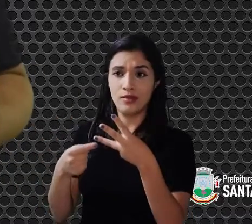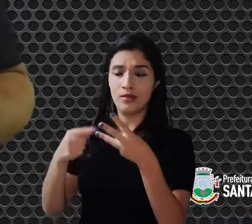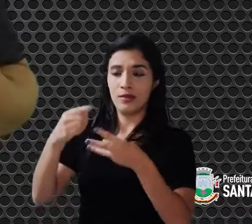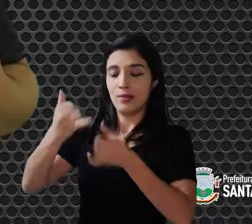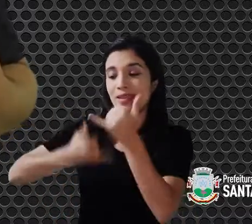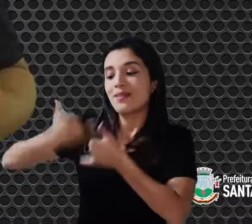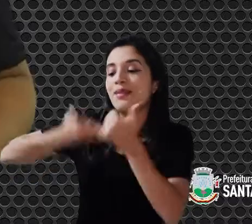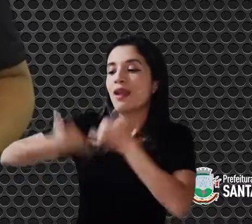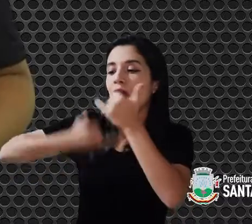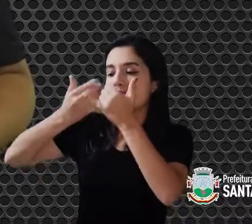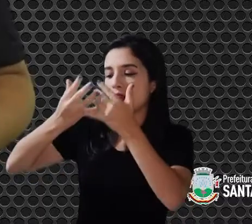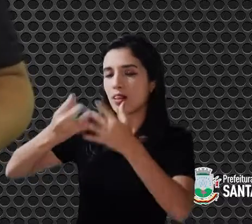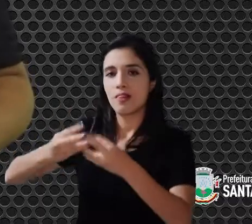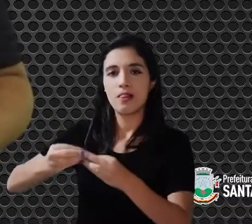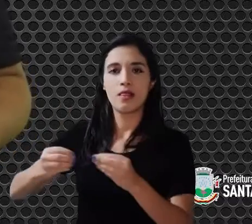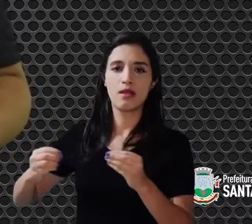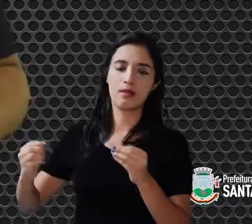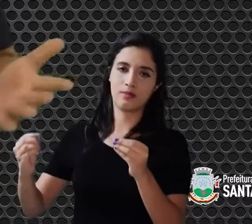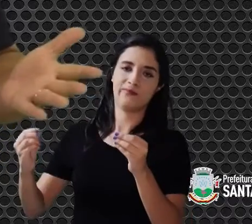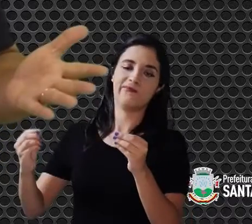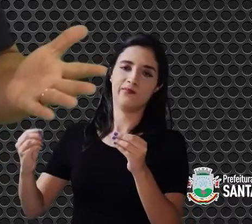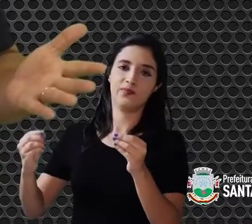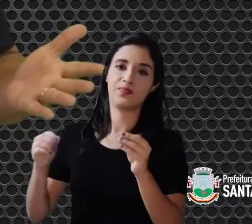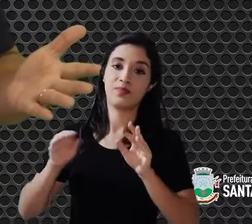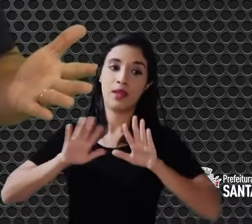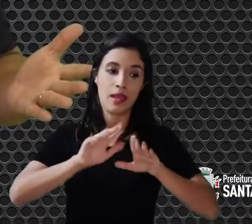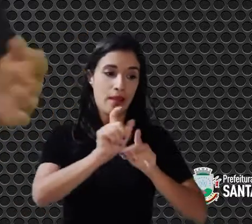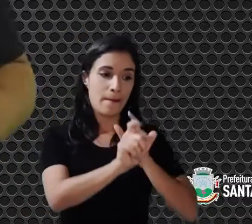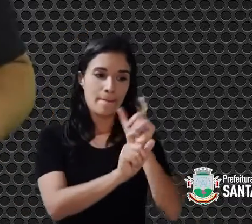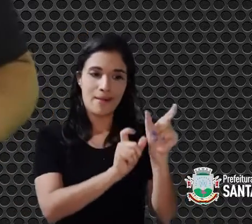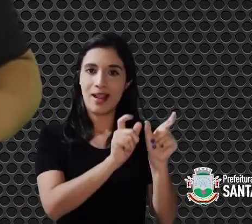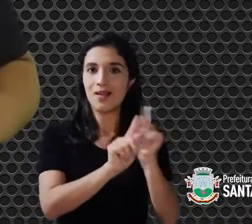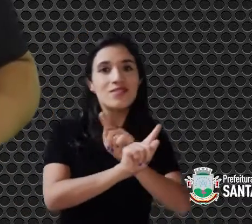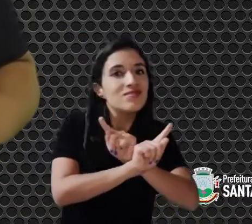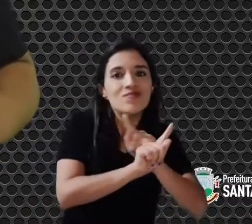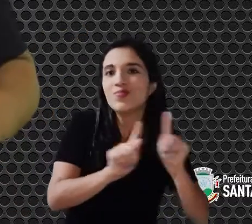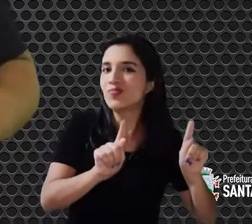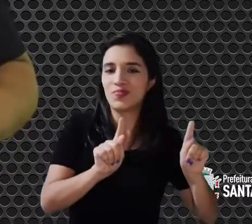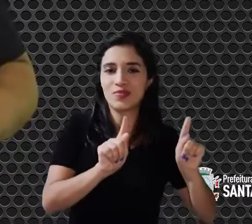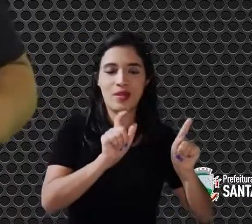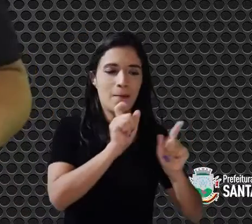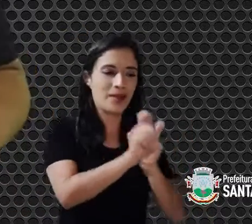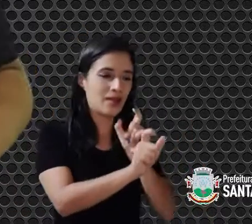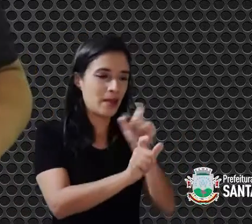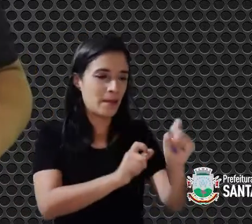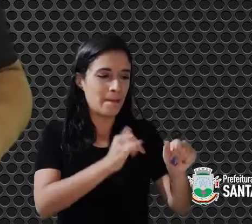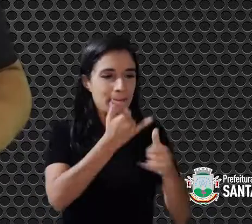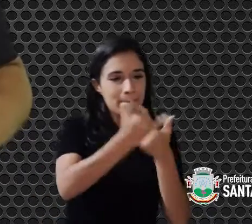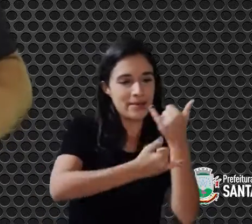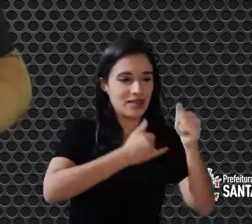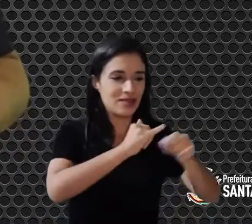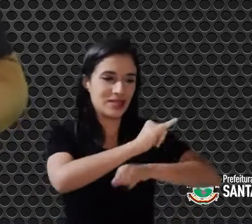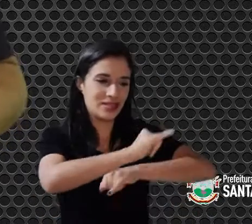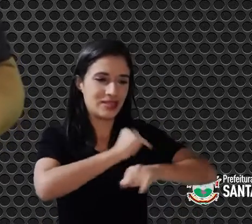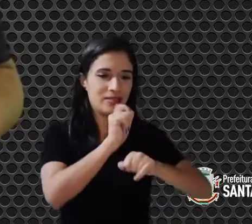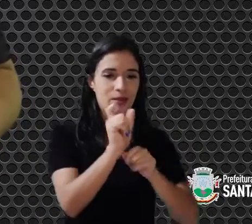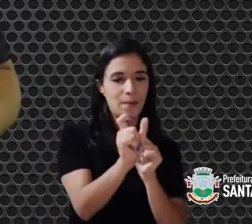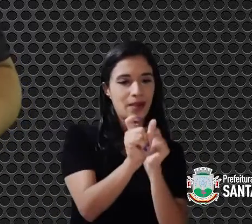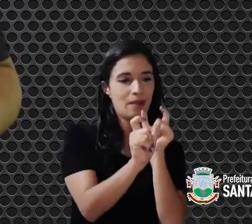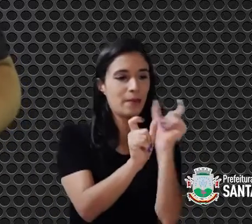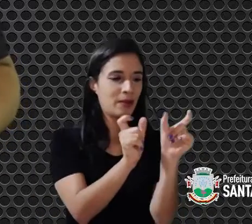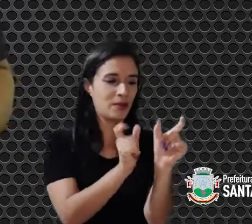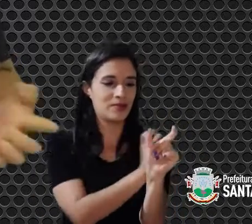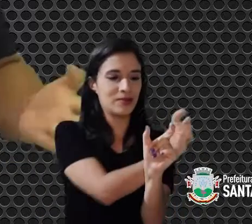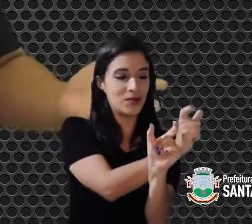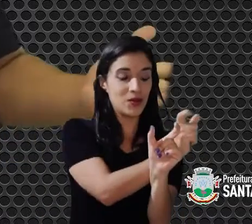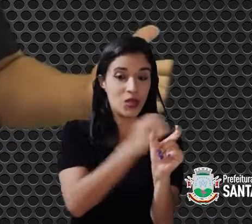peão, de tanto brincar se gastam. As palavras não, quanto mais se brinca com